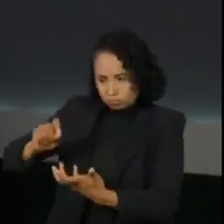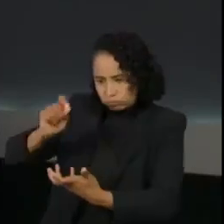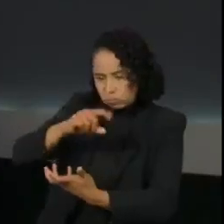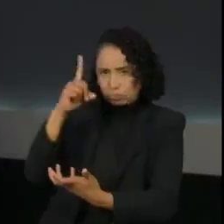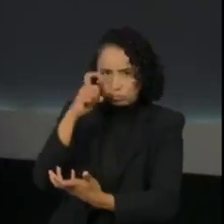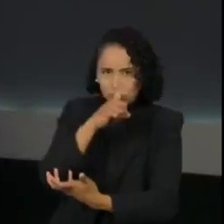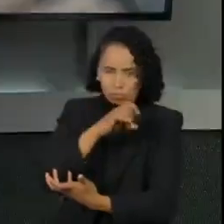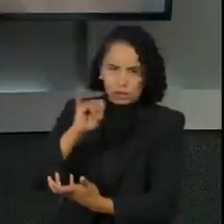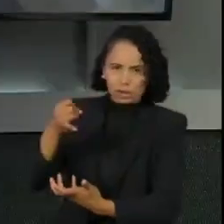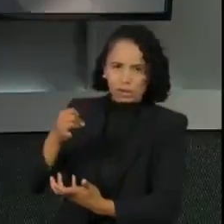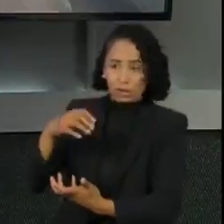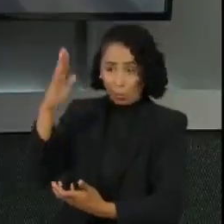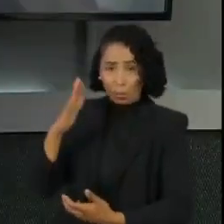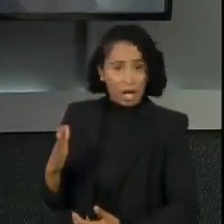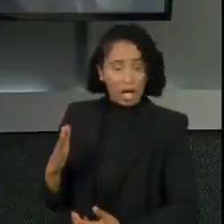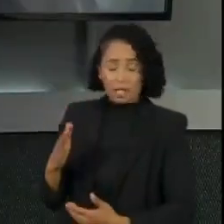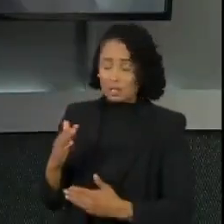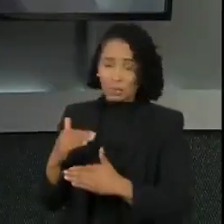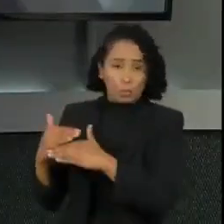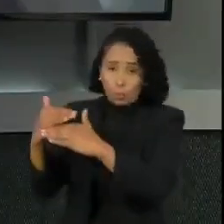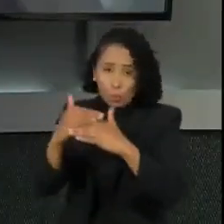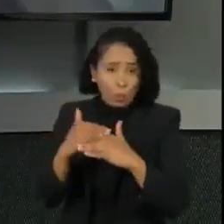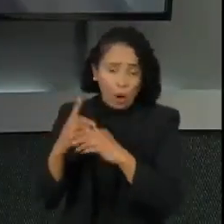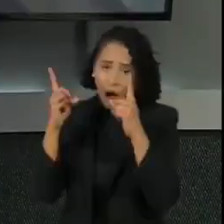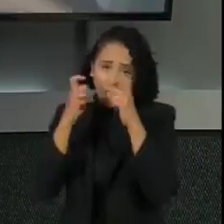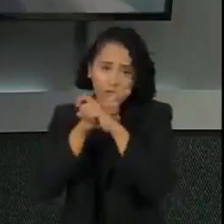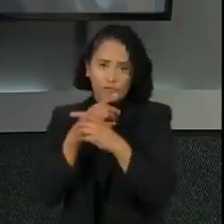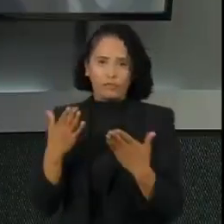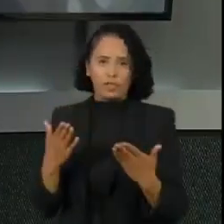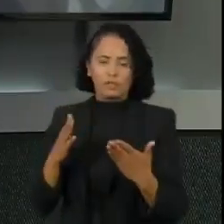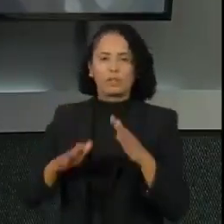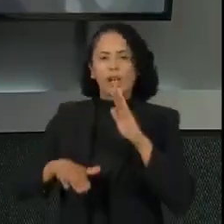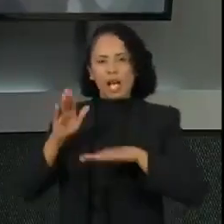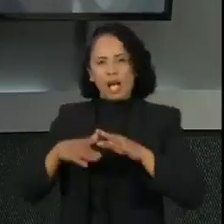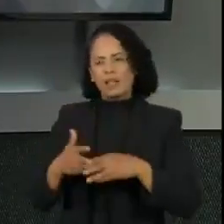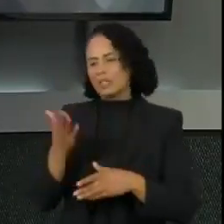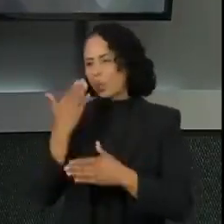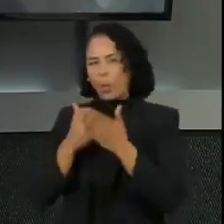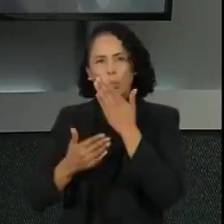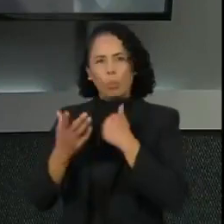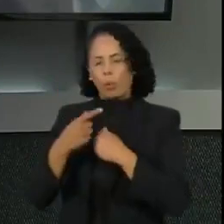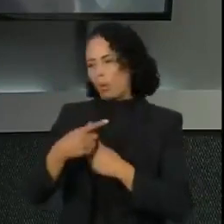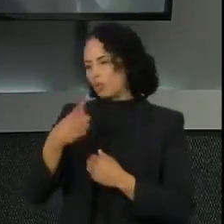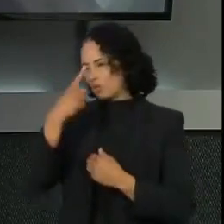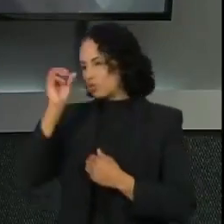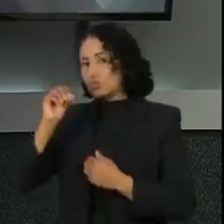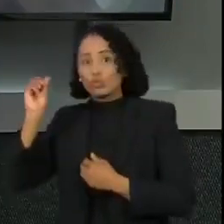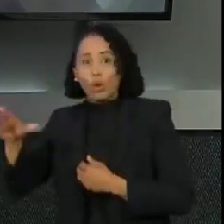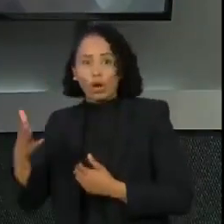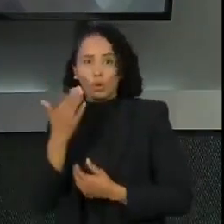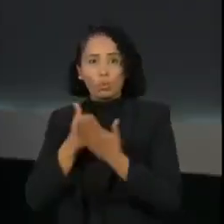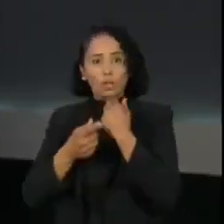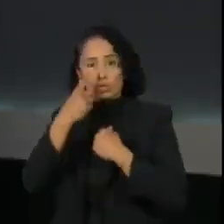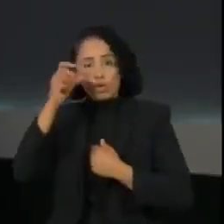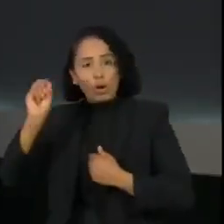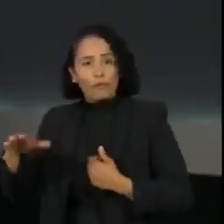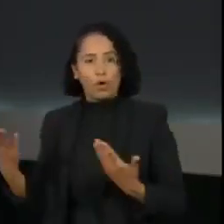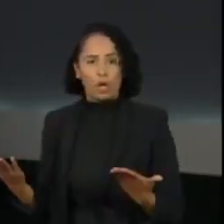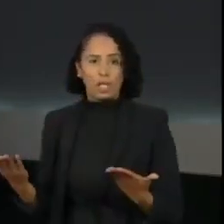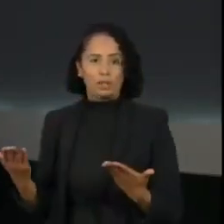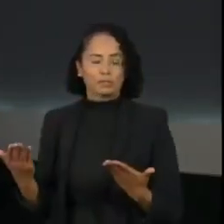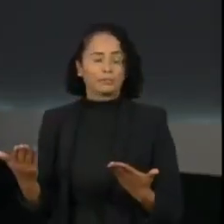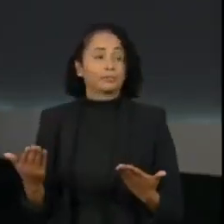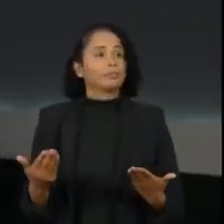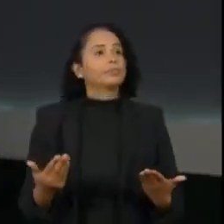cruéis com pessoas que não têm que comer esbanjando do outro lado. E acabamos com o meio ambiente também. Essa é uma outra questão. E